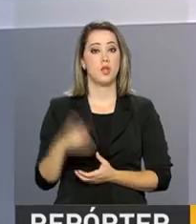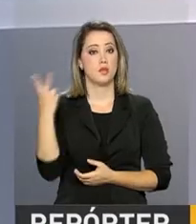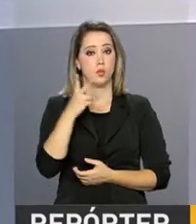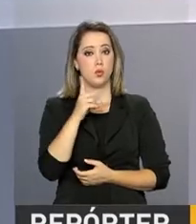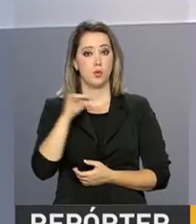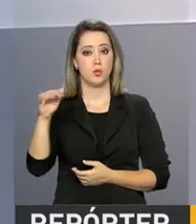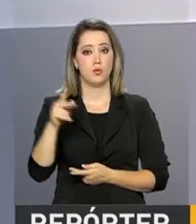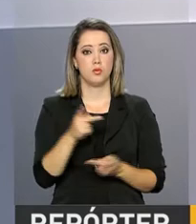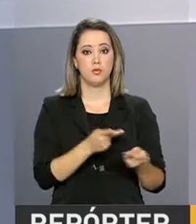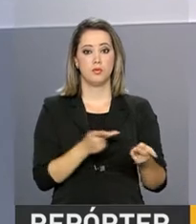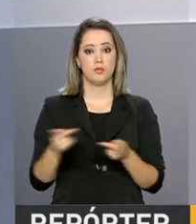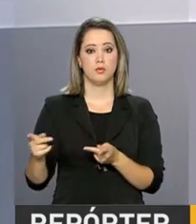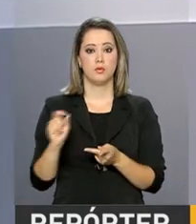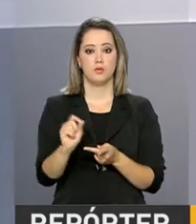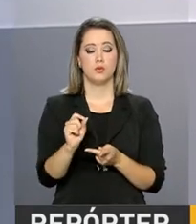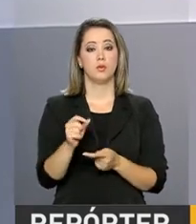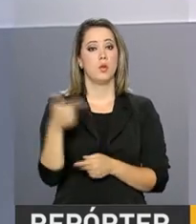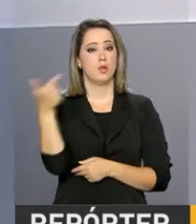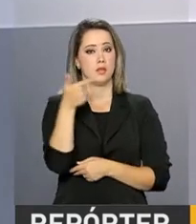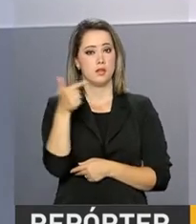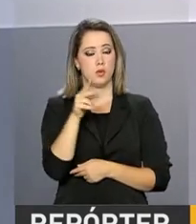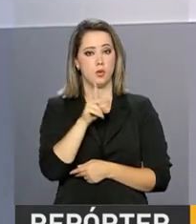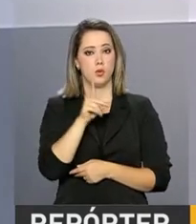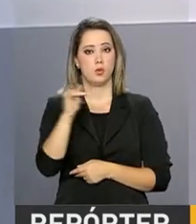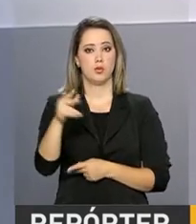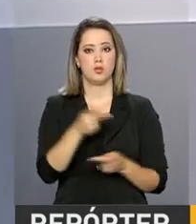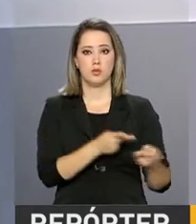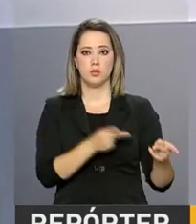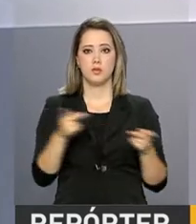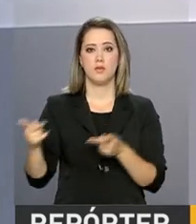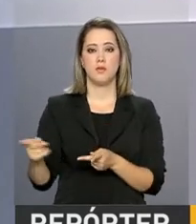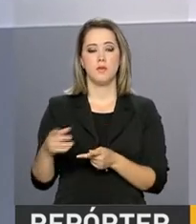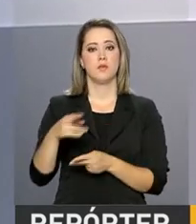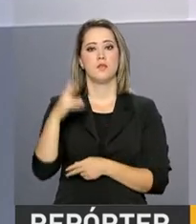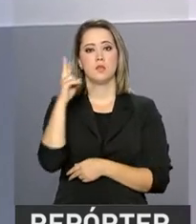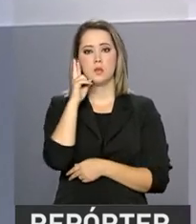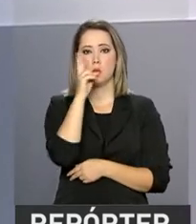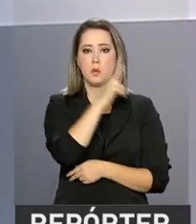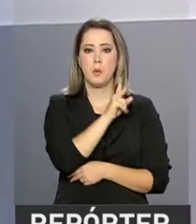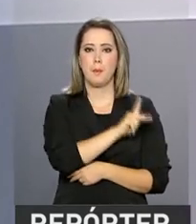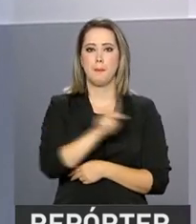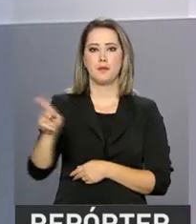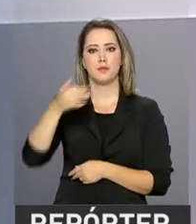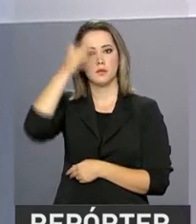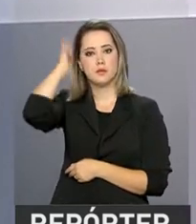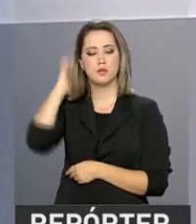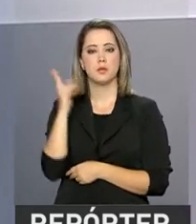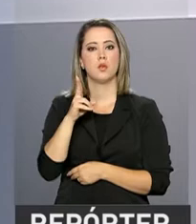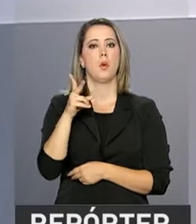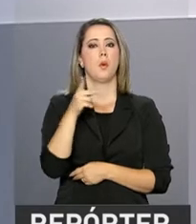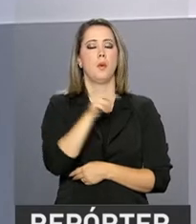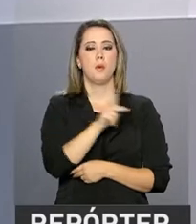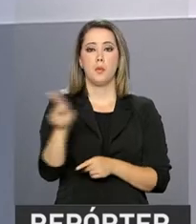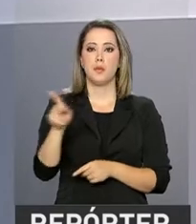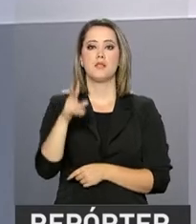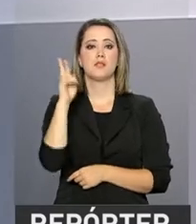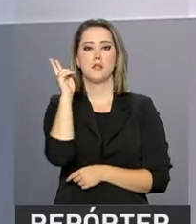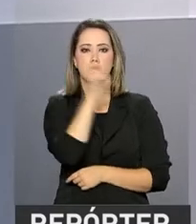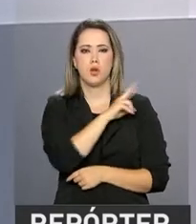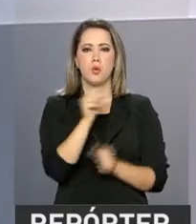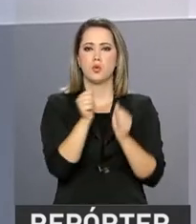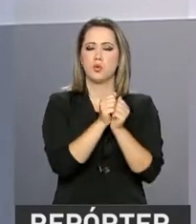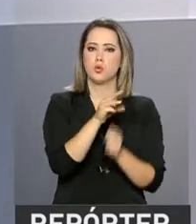segundo dia da visita oficial à Rússia, os presidentes Michel Temer, Vladimir Putin e